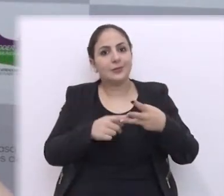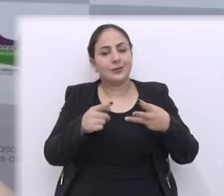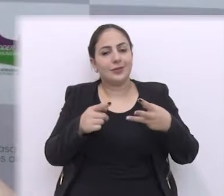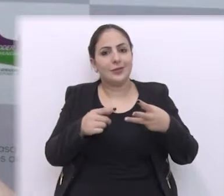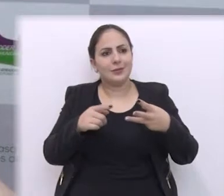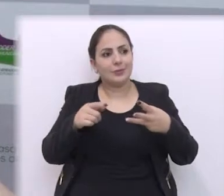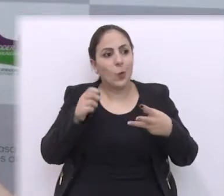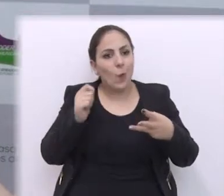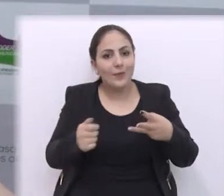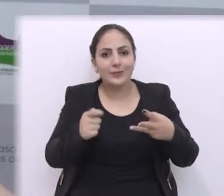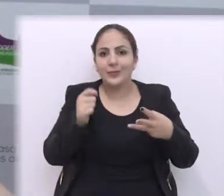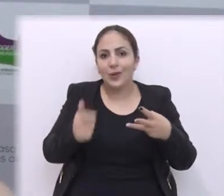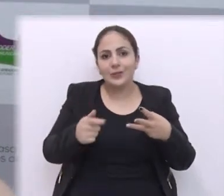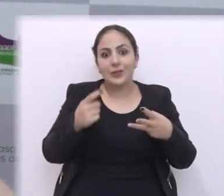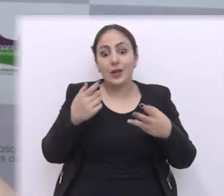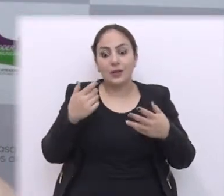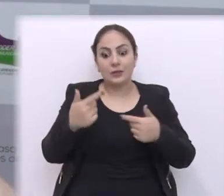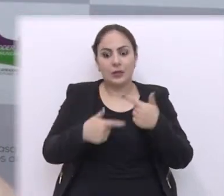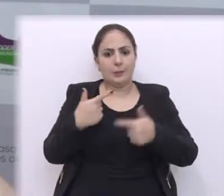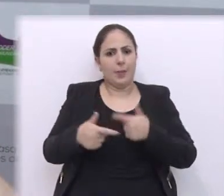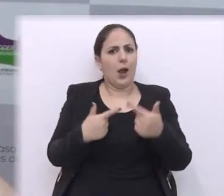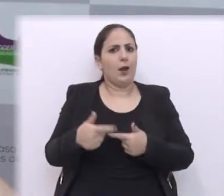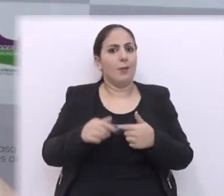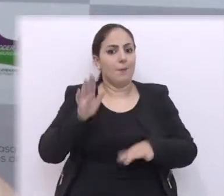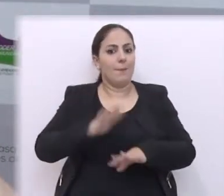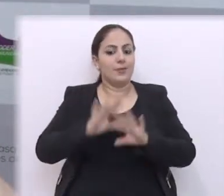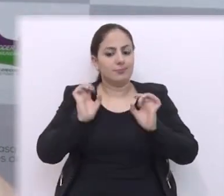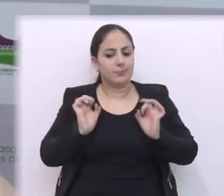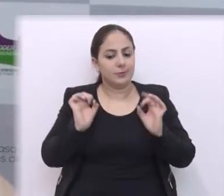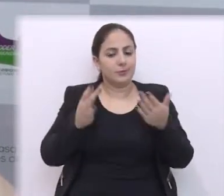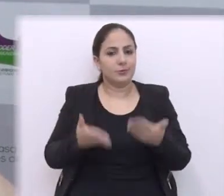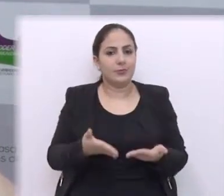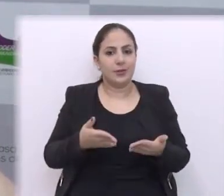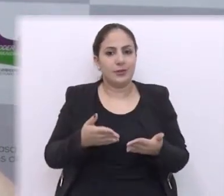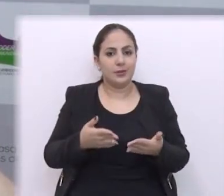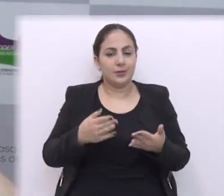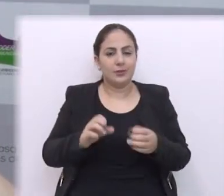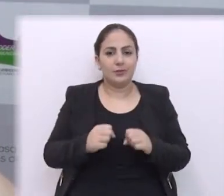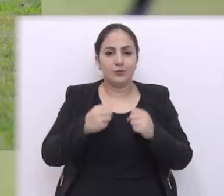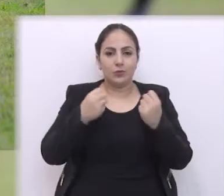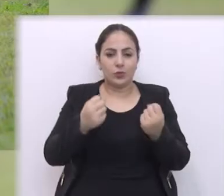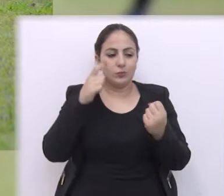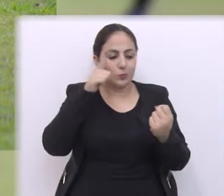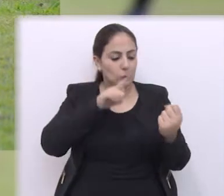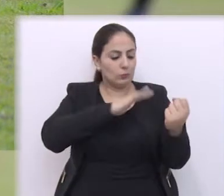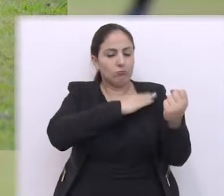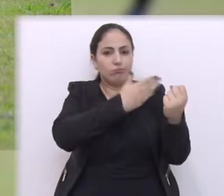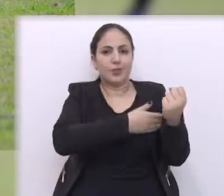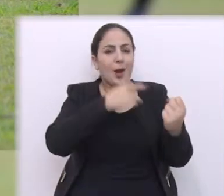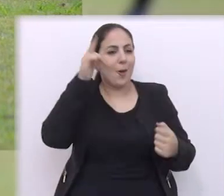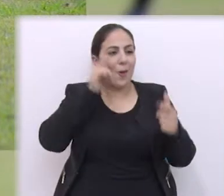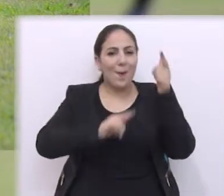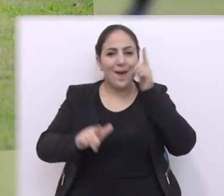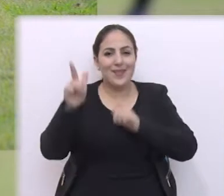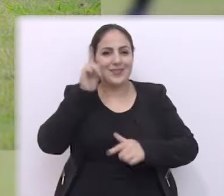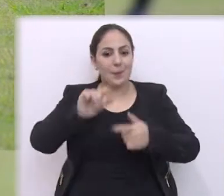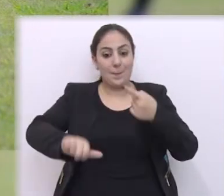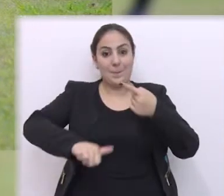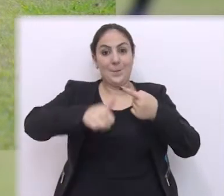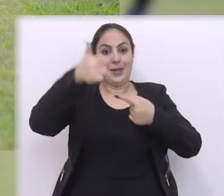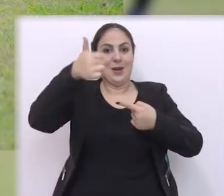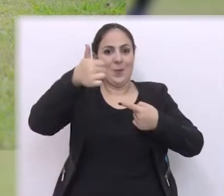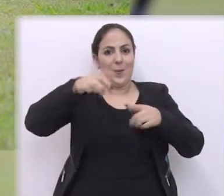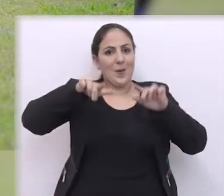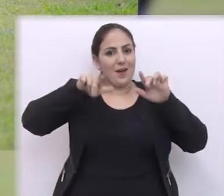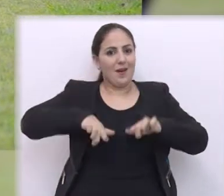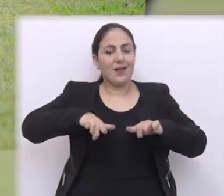tendo a possibilidade de ser campeão e dessa vez a gente fez um trabalho de dois anos bem mais forte mais rígido e a conquista foi emocionante o pessoal